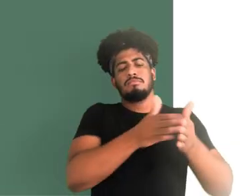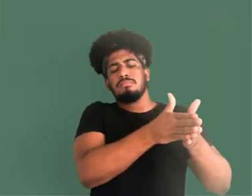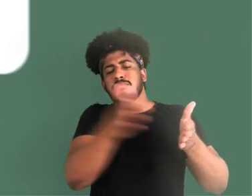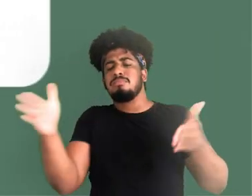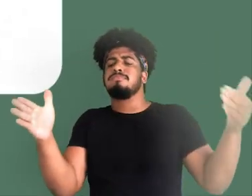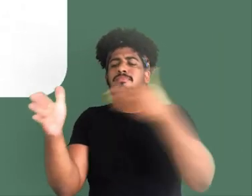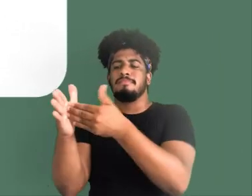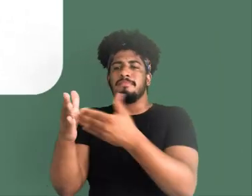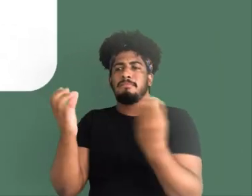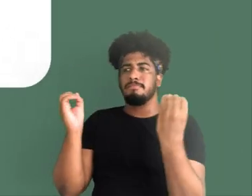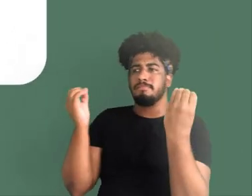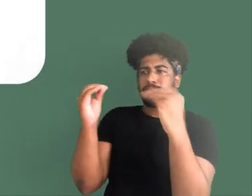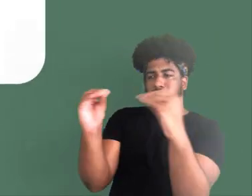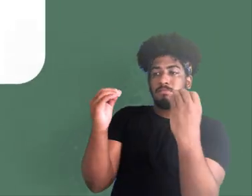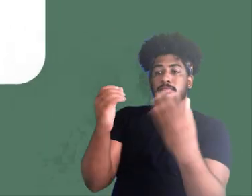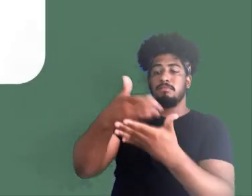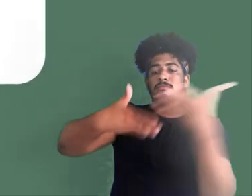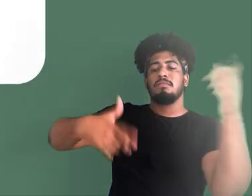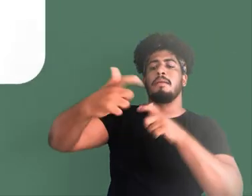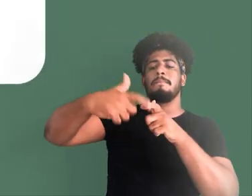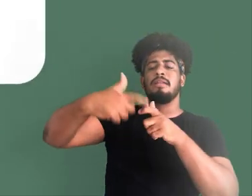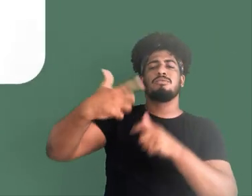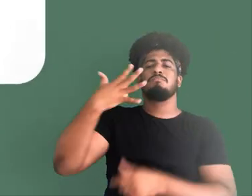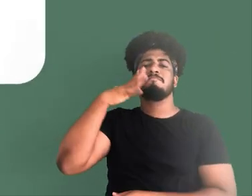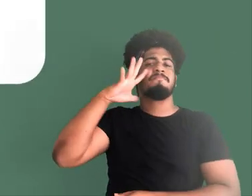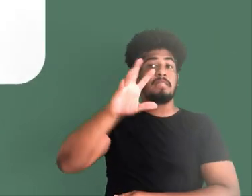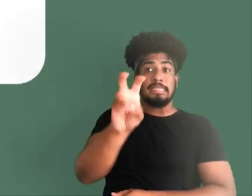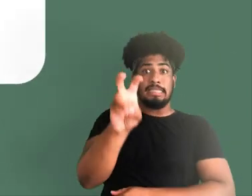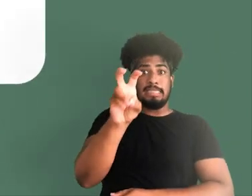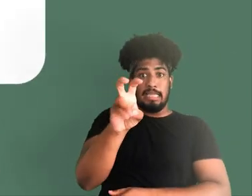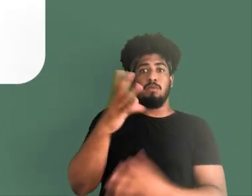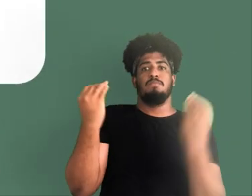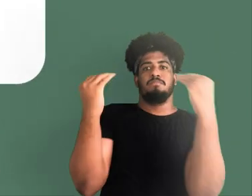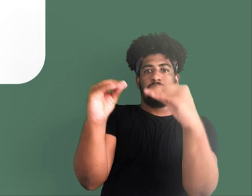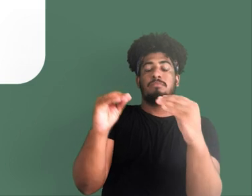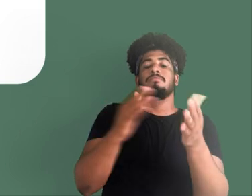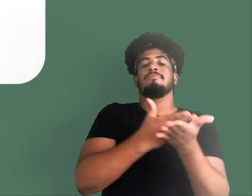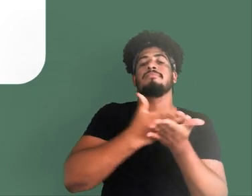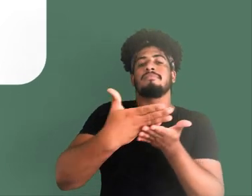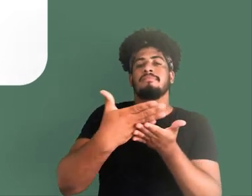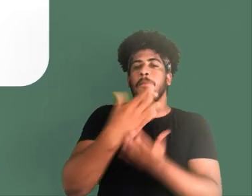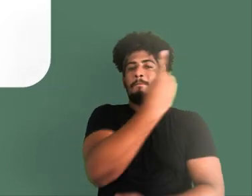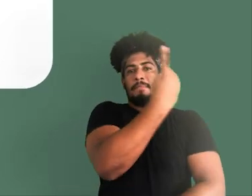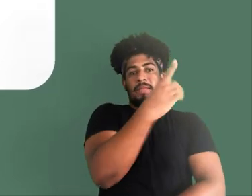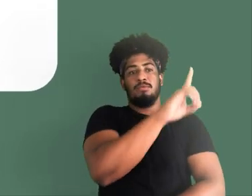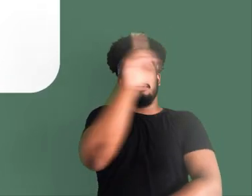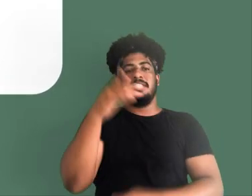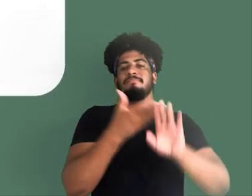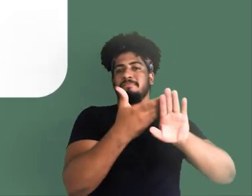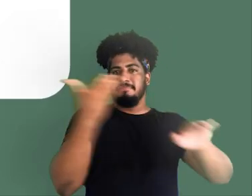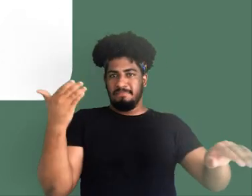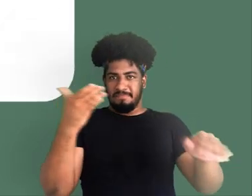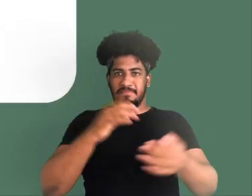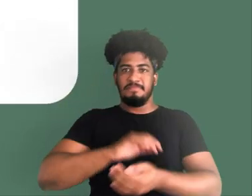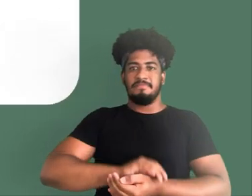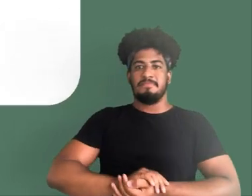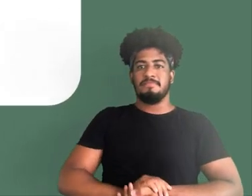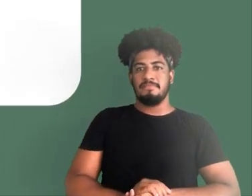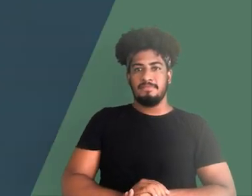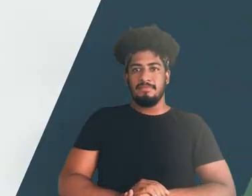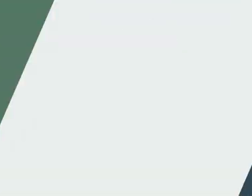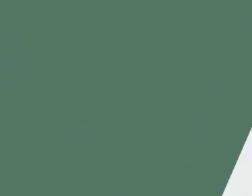O prazo para envio do atestado é de cinco dias corridos, a contar do primeiro dia de afastamento.